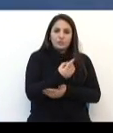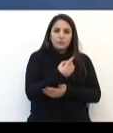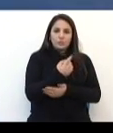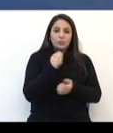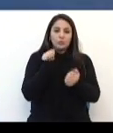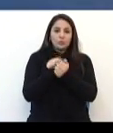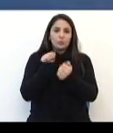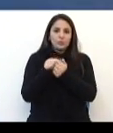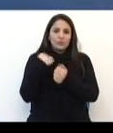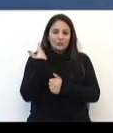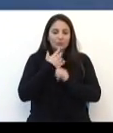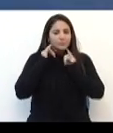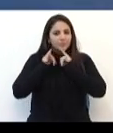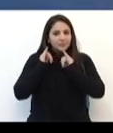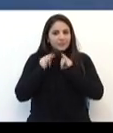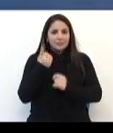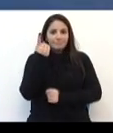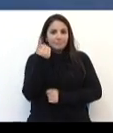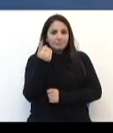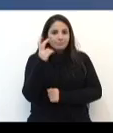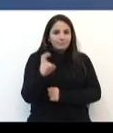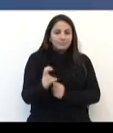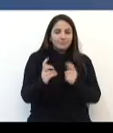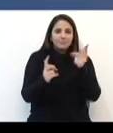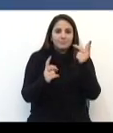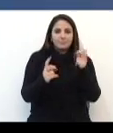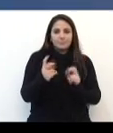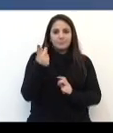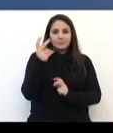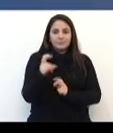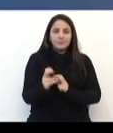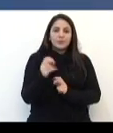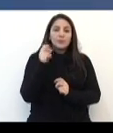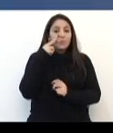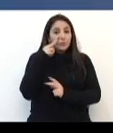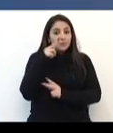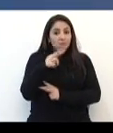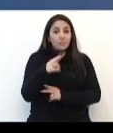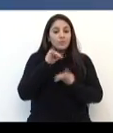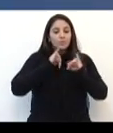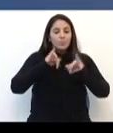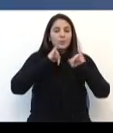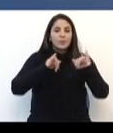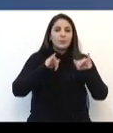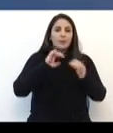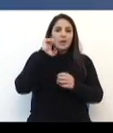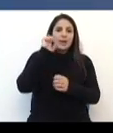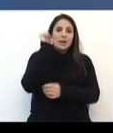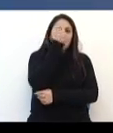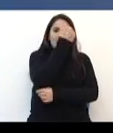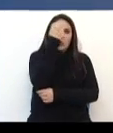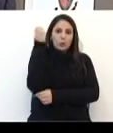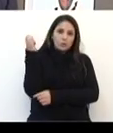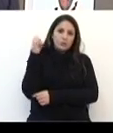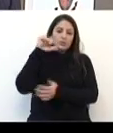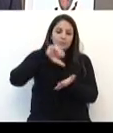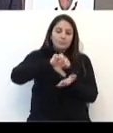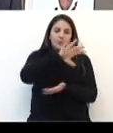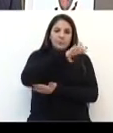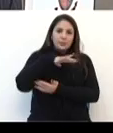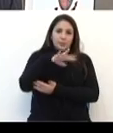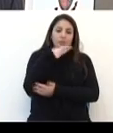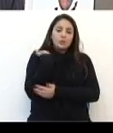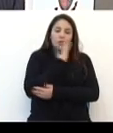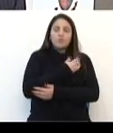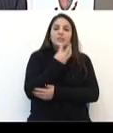emissora. Quinzenalmente, você vê aqui na TV Câmara o programa Ecologia e Meio Ambiente. Nós já estamos